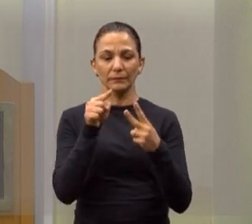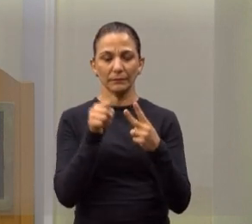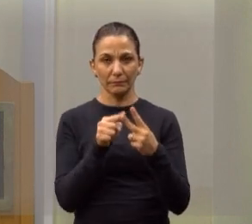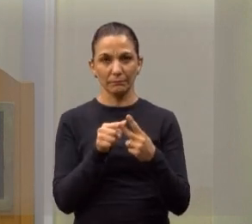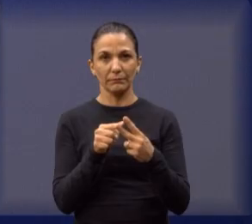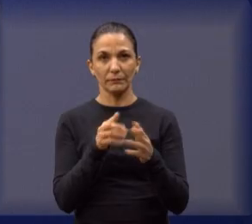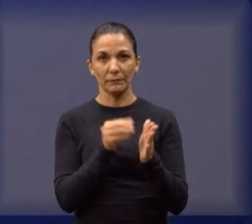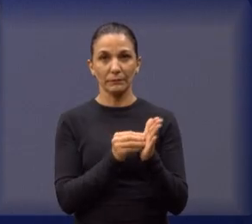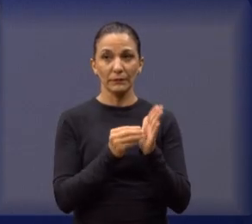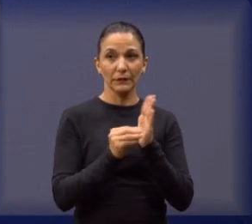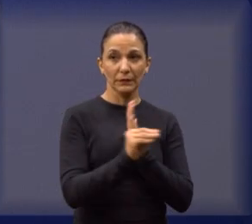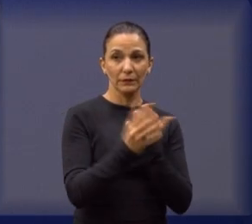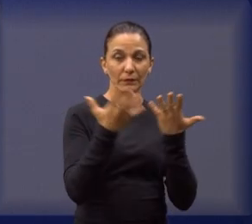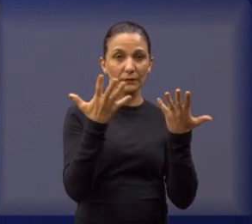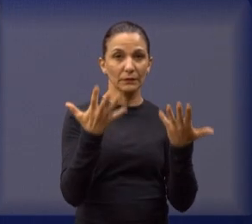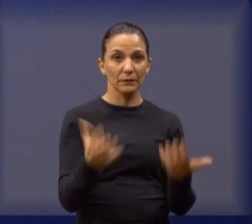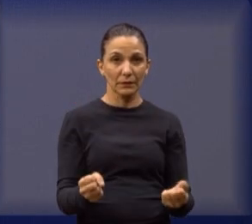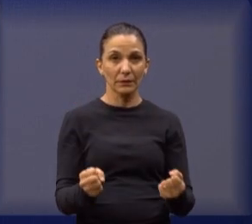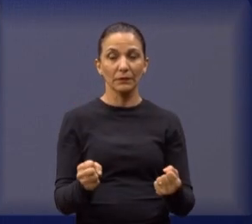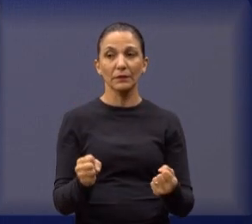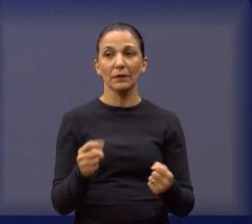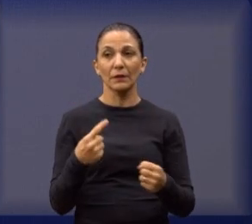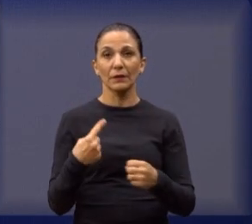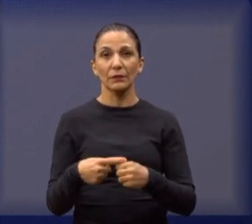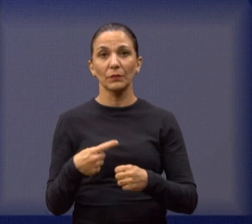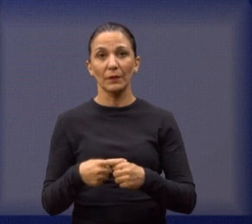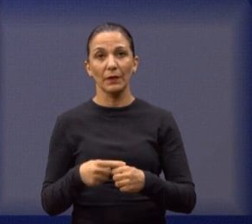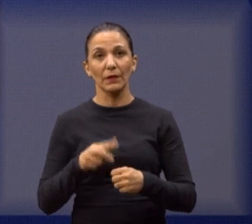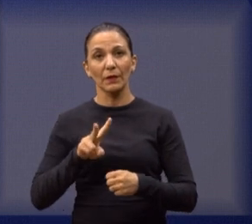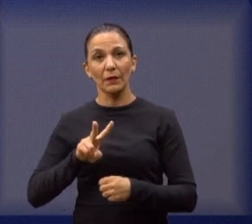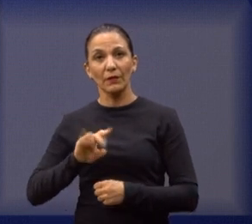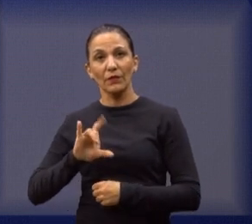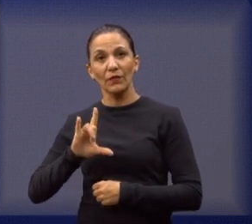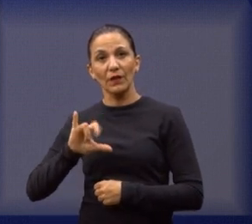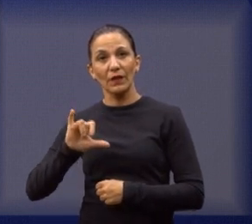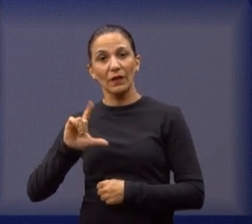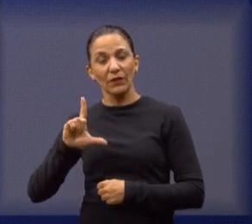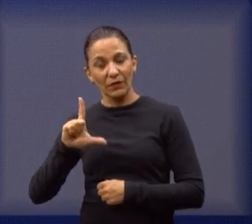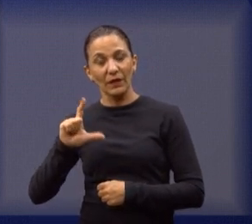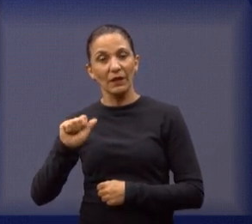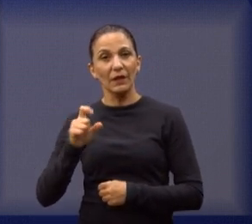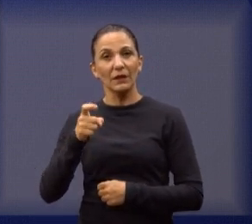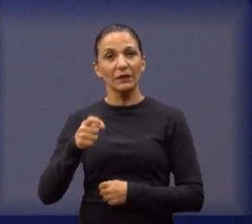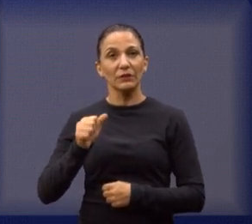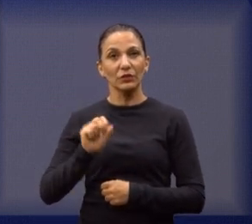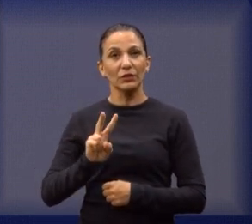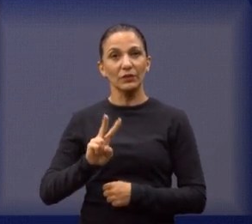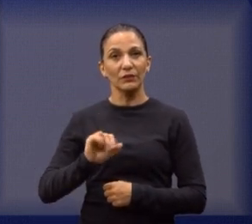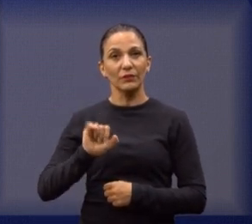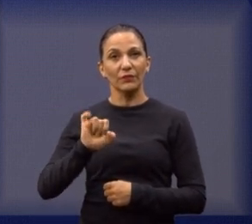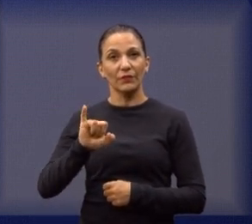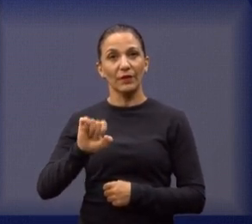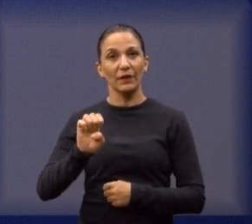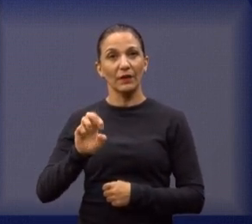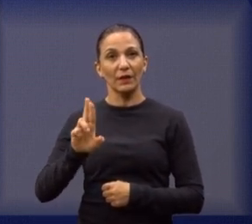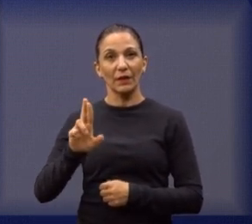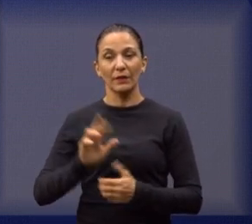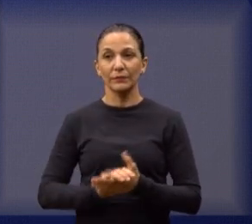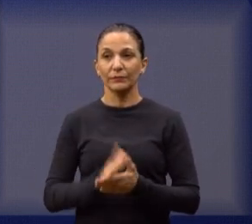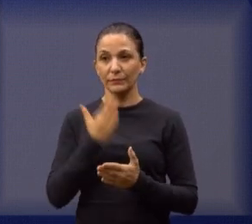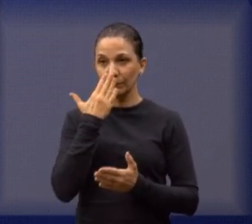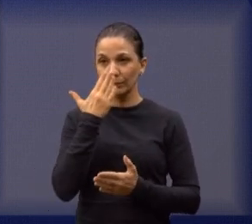nossas atendidas, que foi lá na Vila Xaber, na Rua Ibarbosa, uma em frente